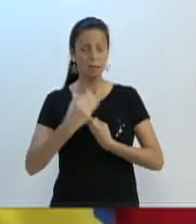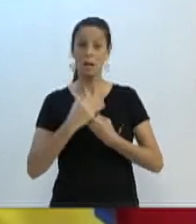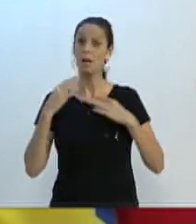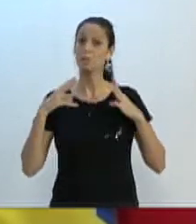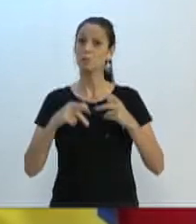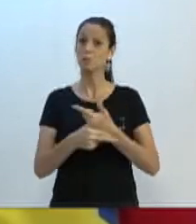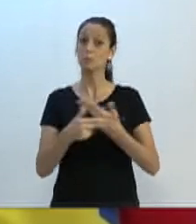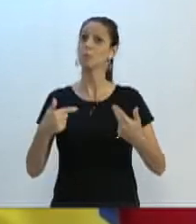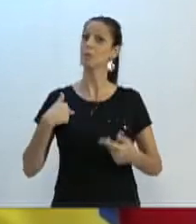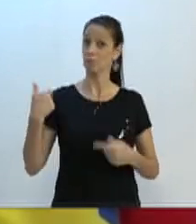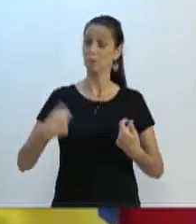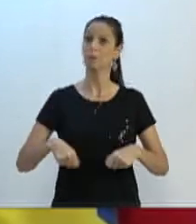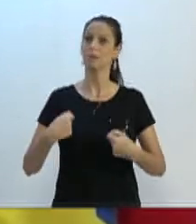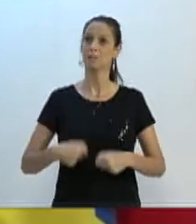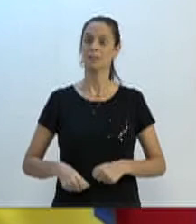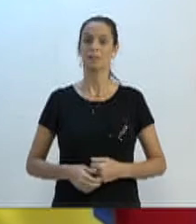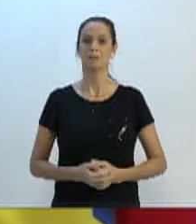precisasse.